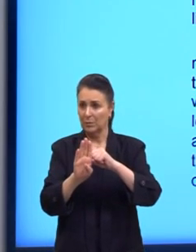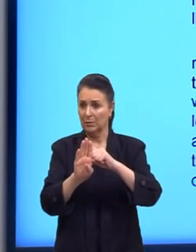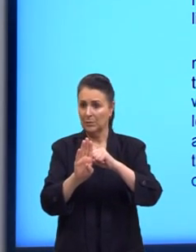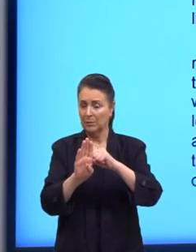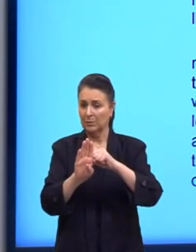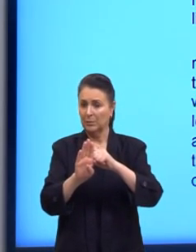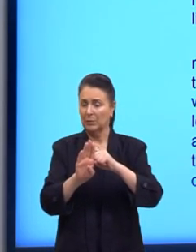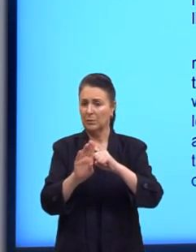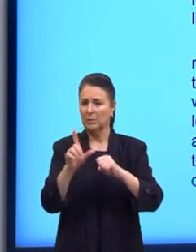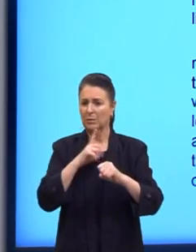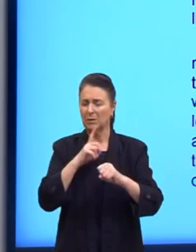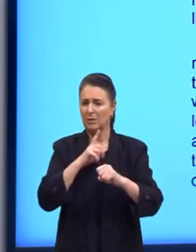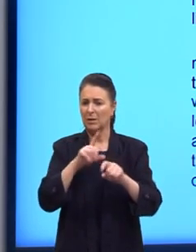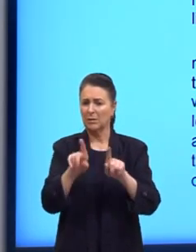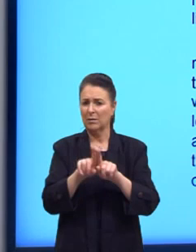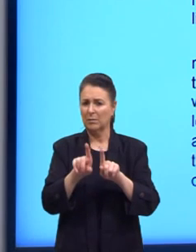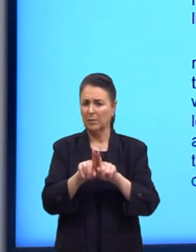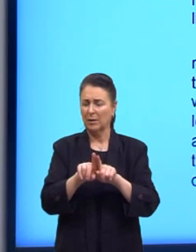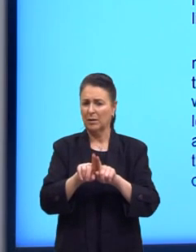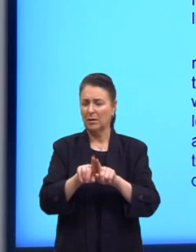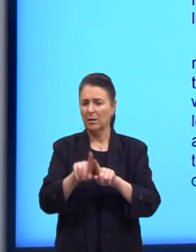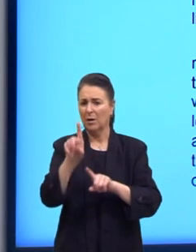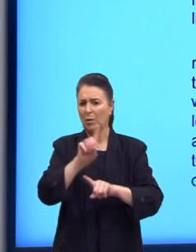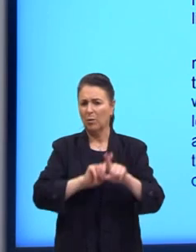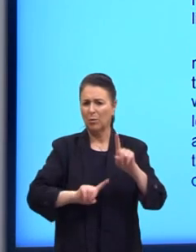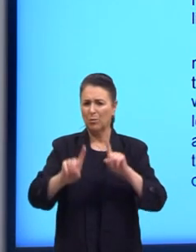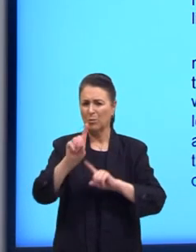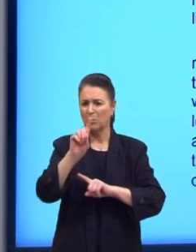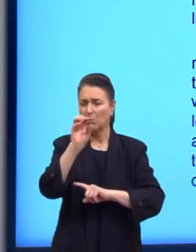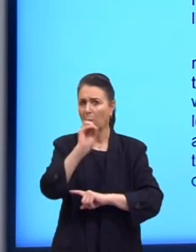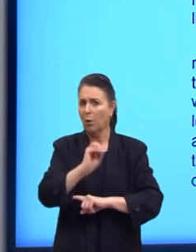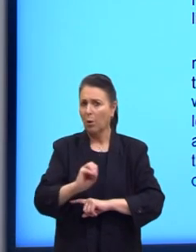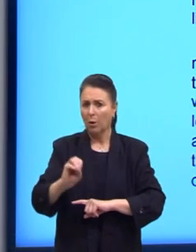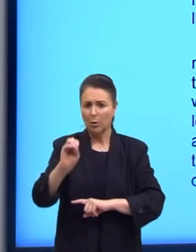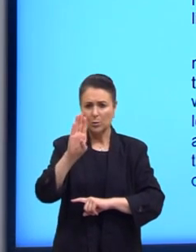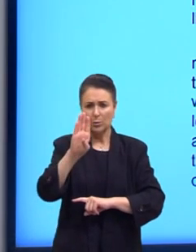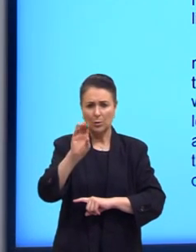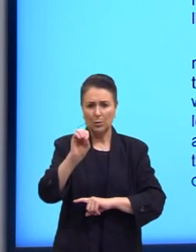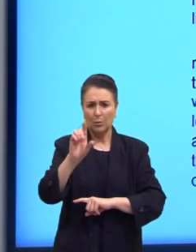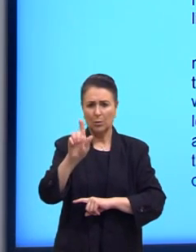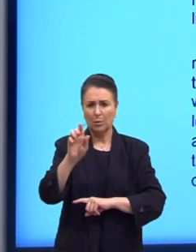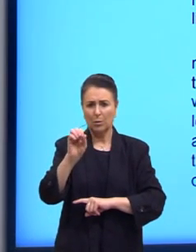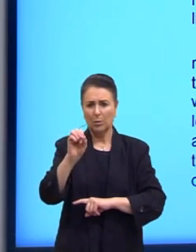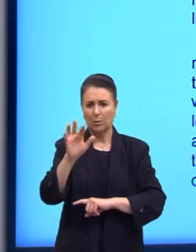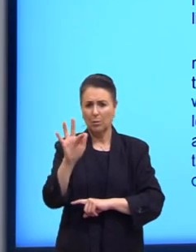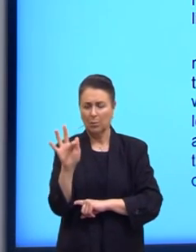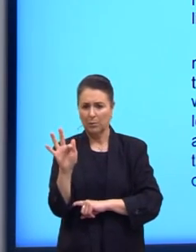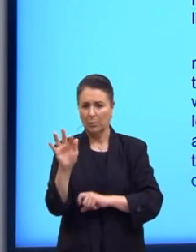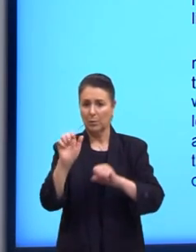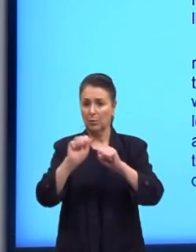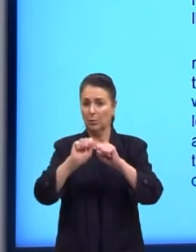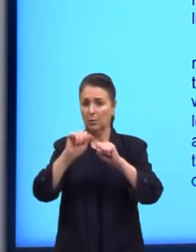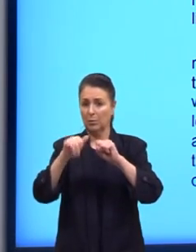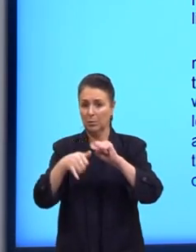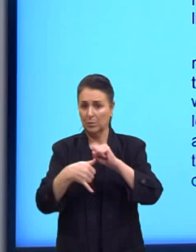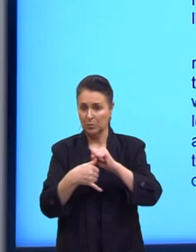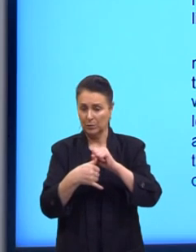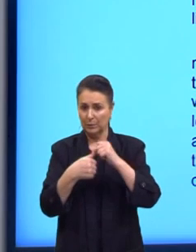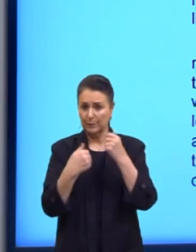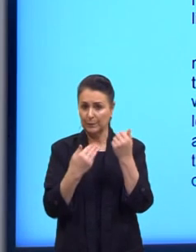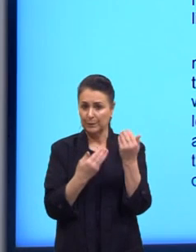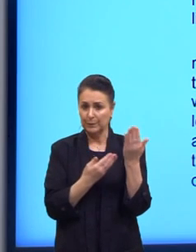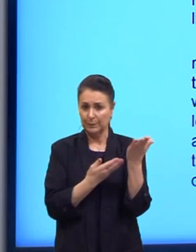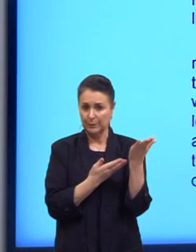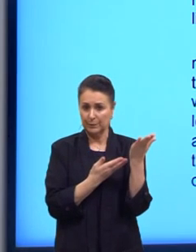alguns ótimos bogoffs no supermercado. Or an adjective, ou um adjetivo, usually with a word such